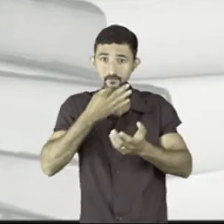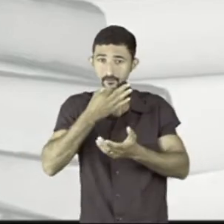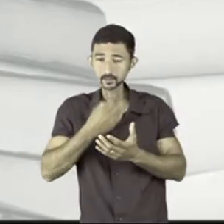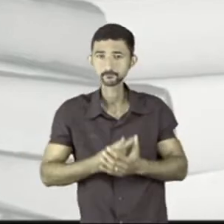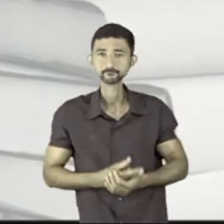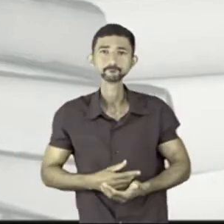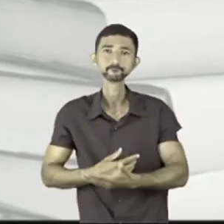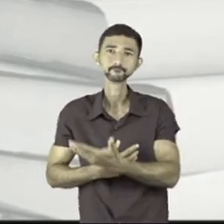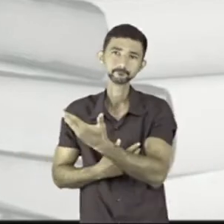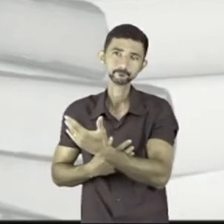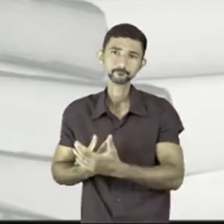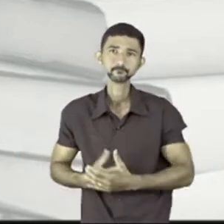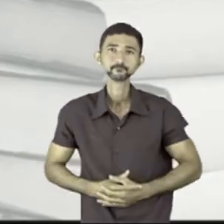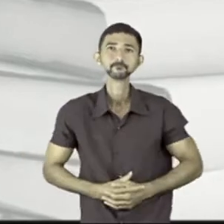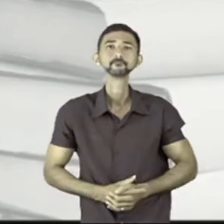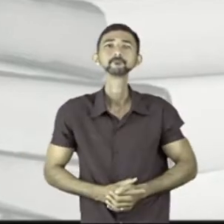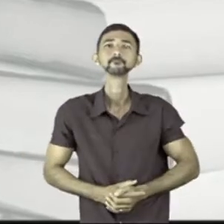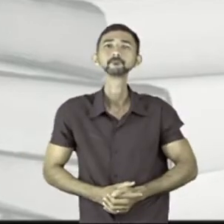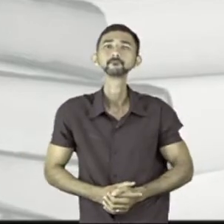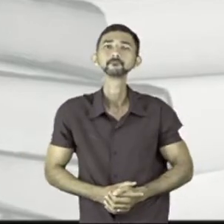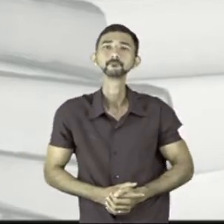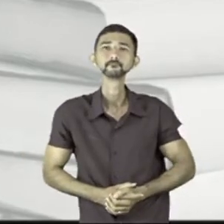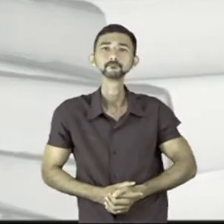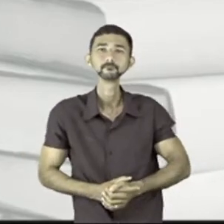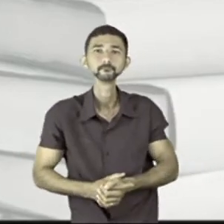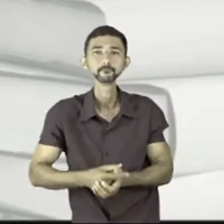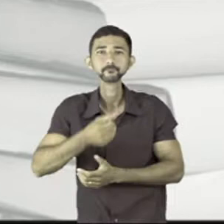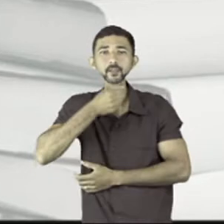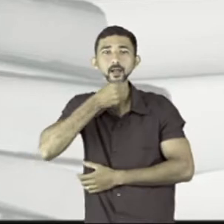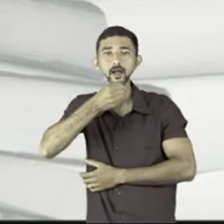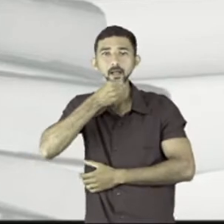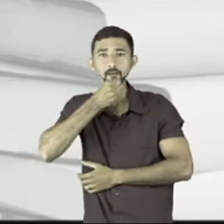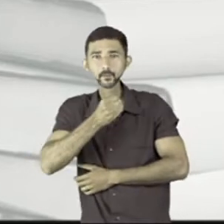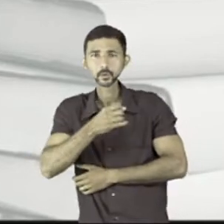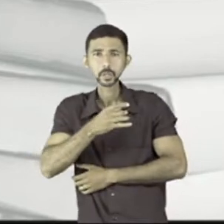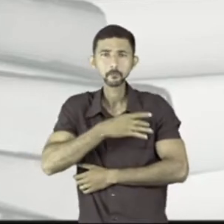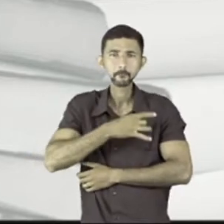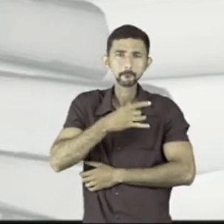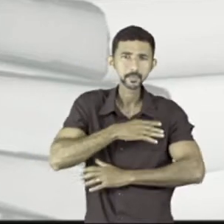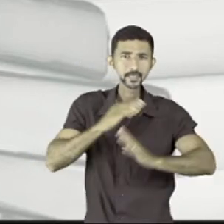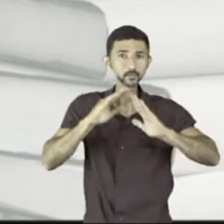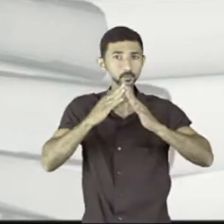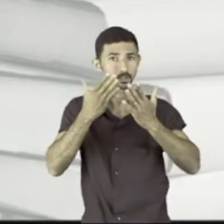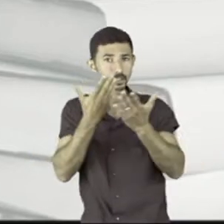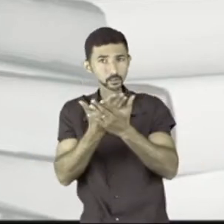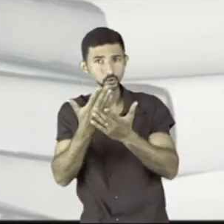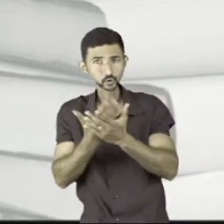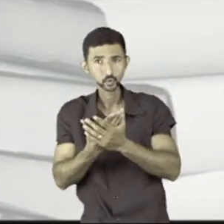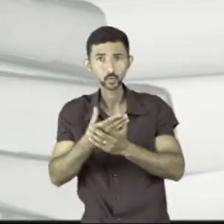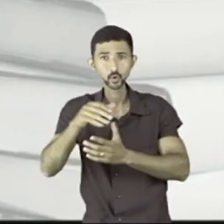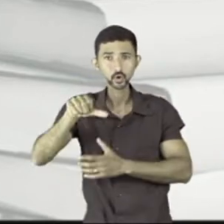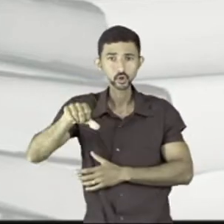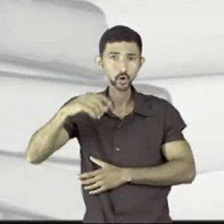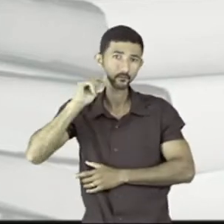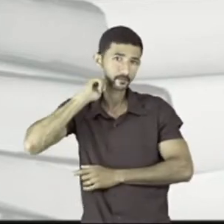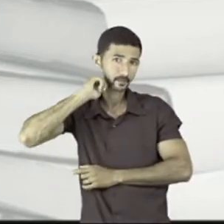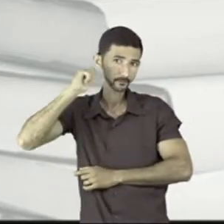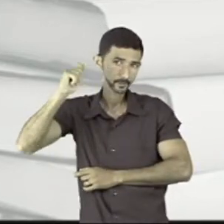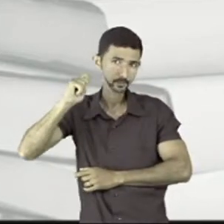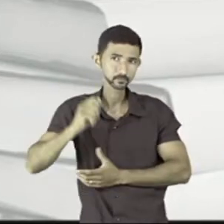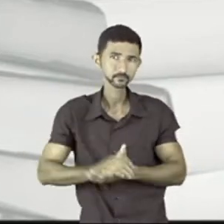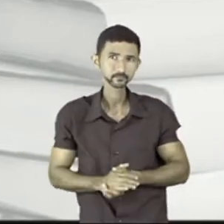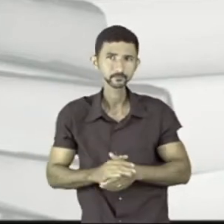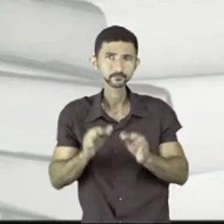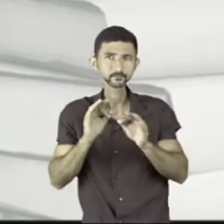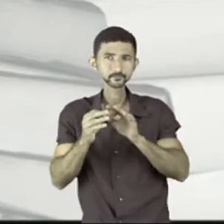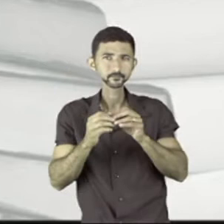opinião no texto. Diz assim, ó, a reportagem Medo nas Escolas, de 9 de abril, aborda